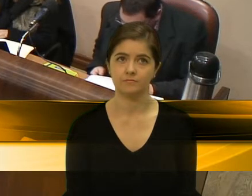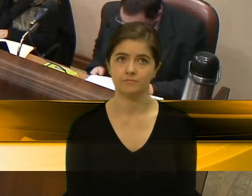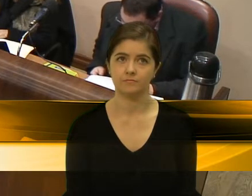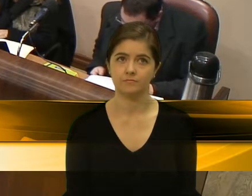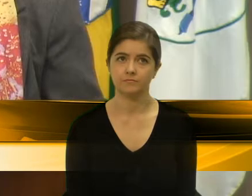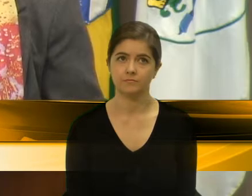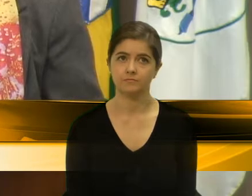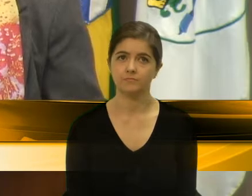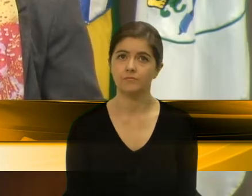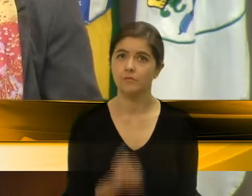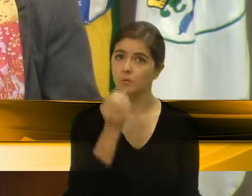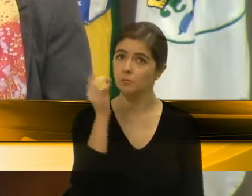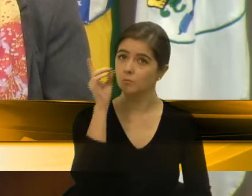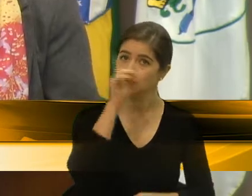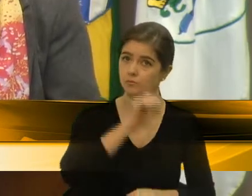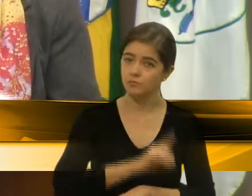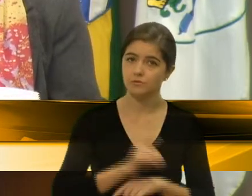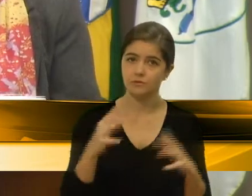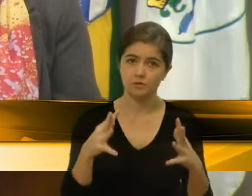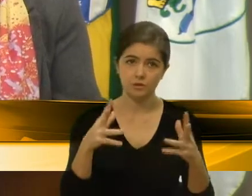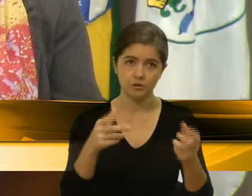Bom dia a todos e a todas.